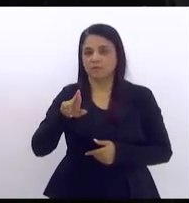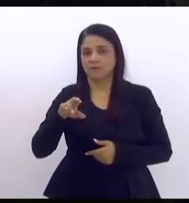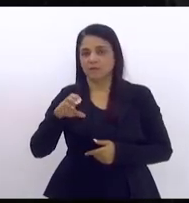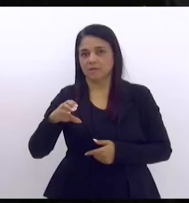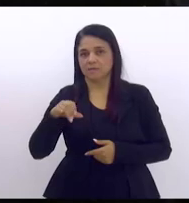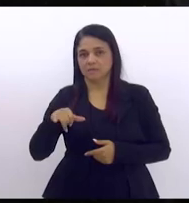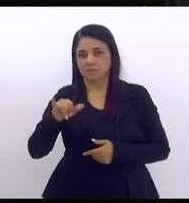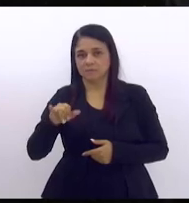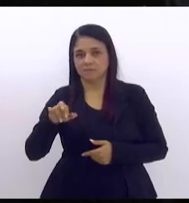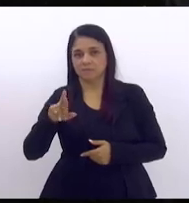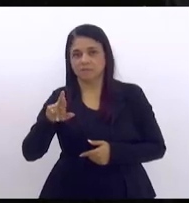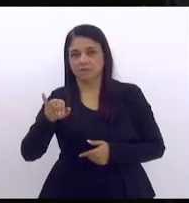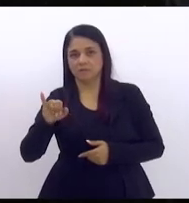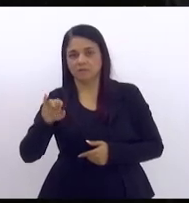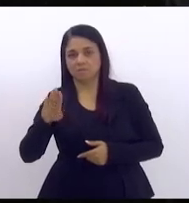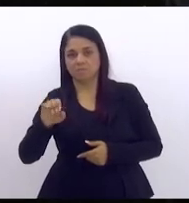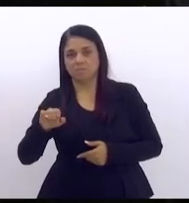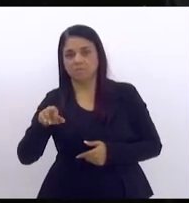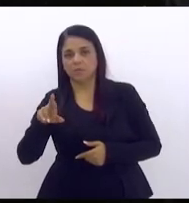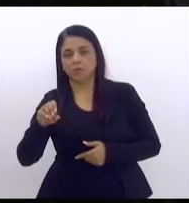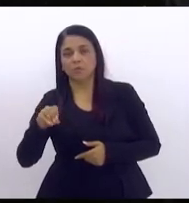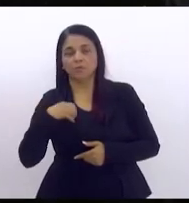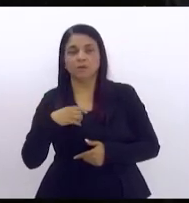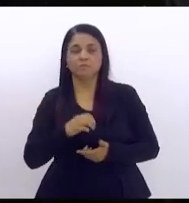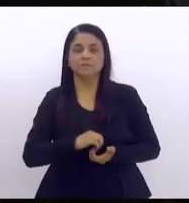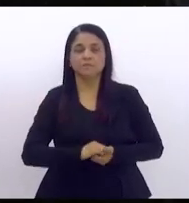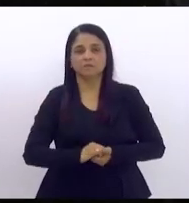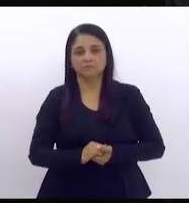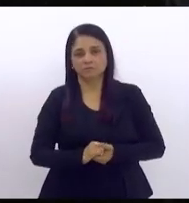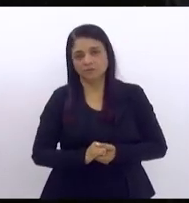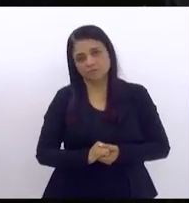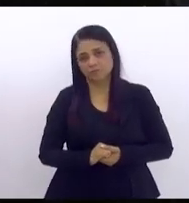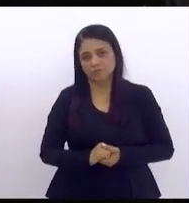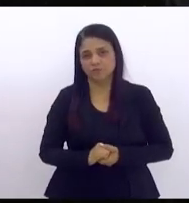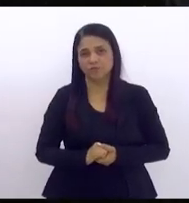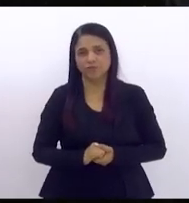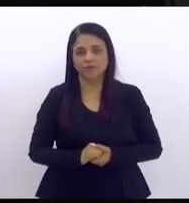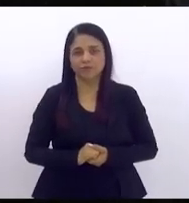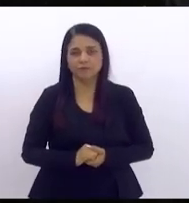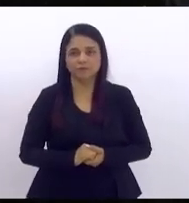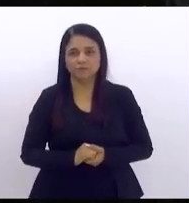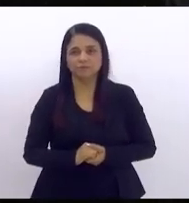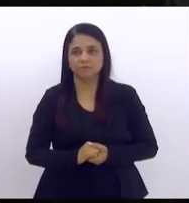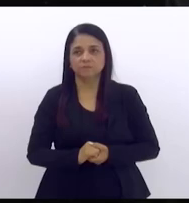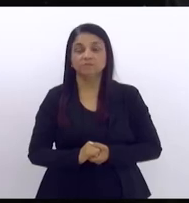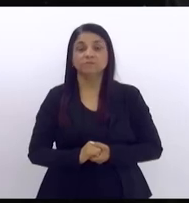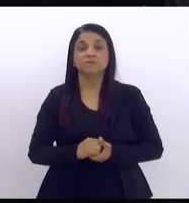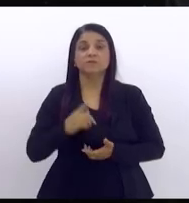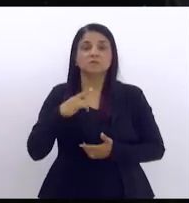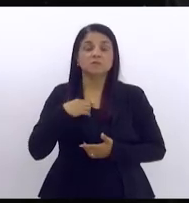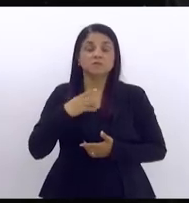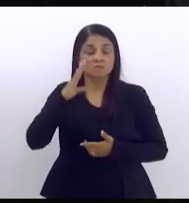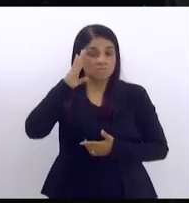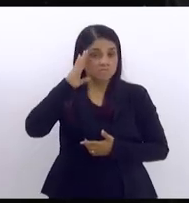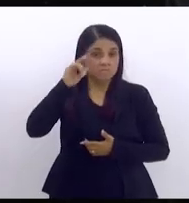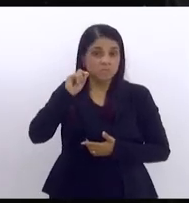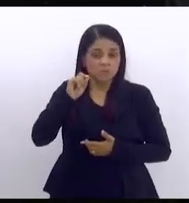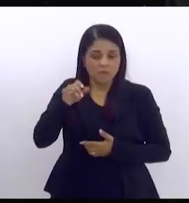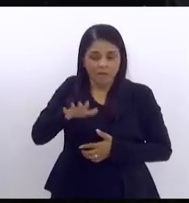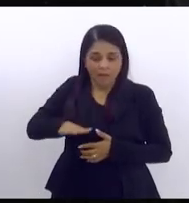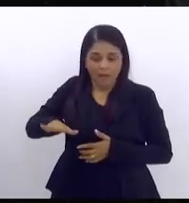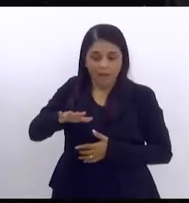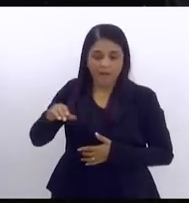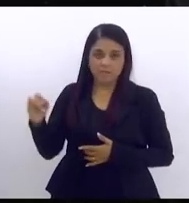e a primeira missão foi achar áreas importantes no nosso